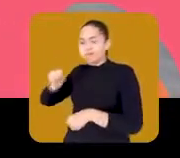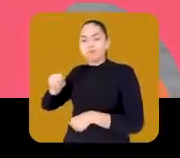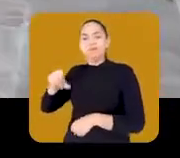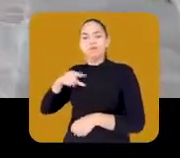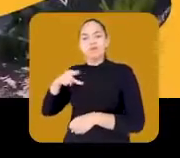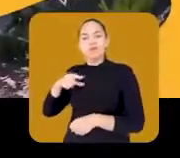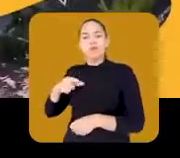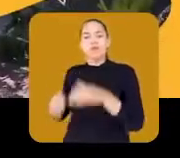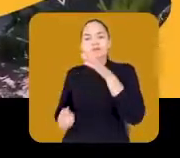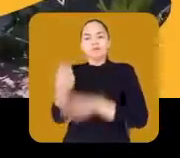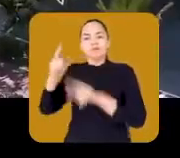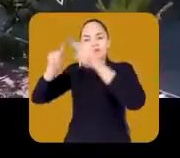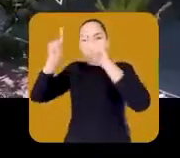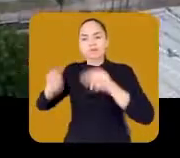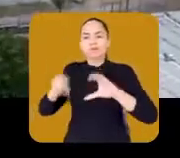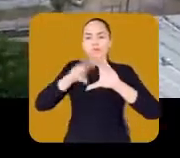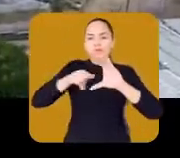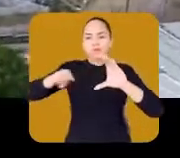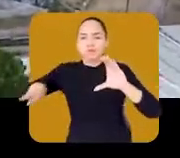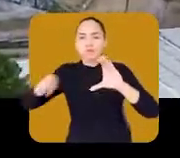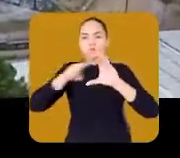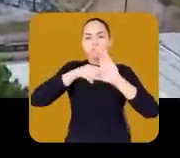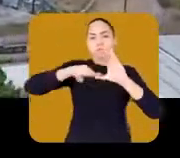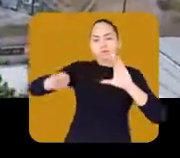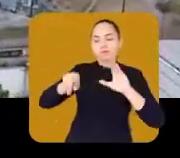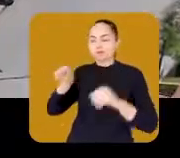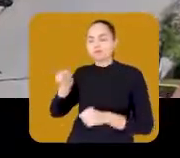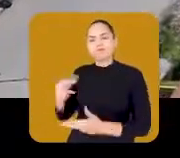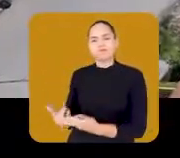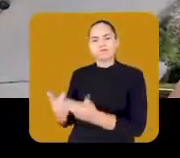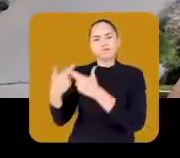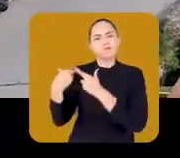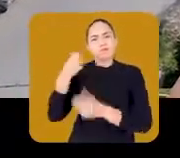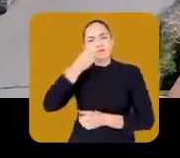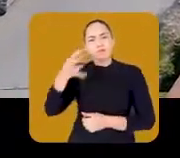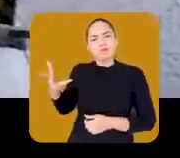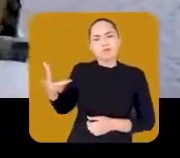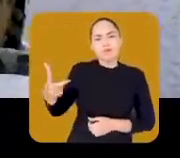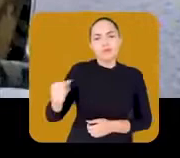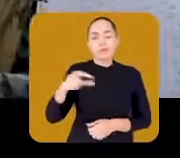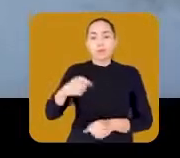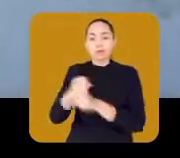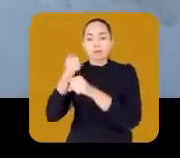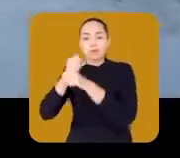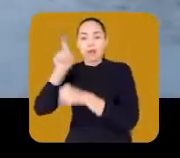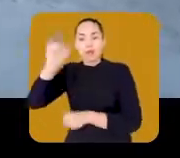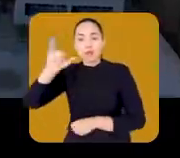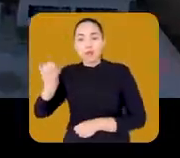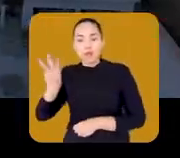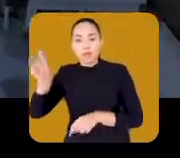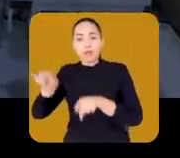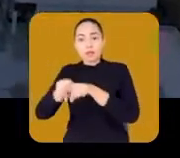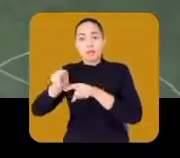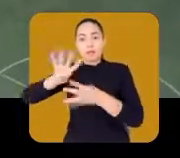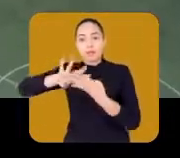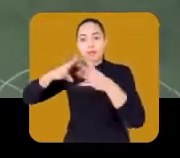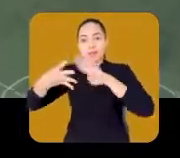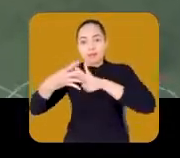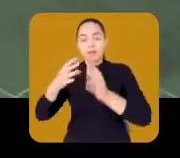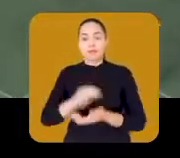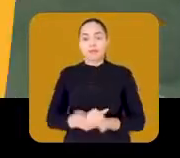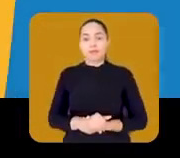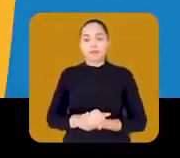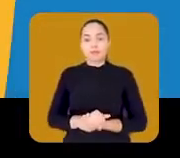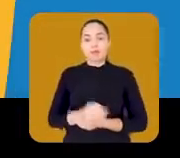Roberto Claudio construiu e botou para funcionar os cucas do Mudubim e do Jandouro Sul. E está construindo os cucas do Zé Valta e do Psi.